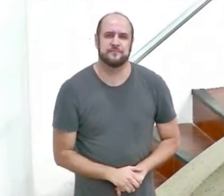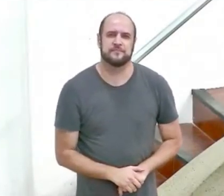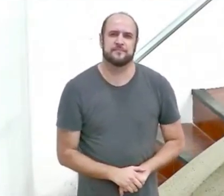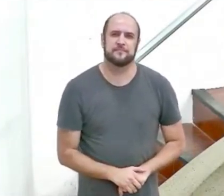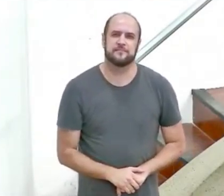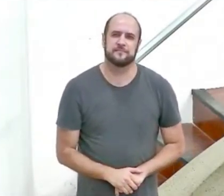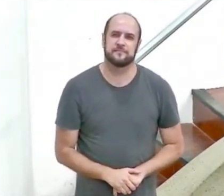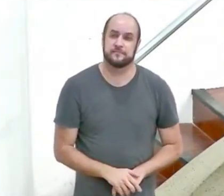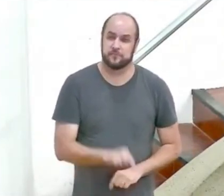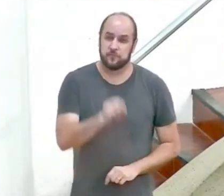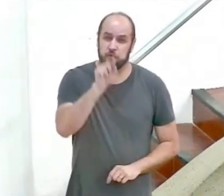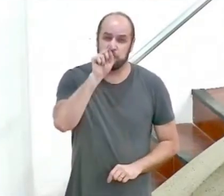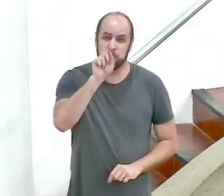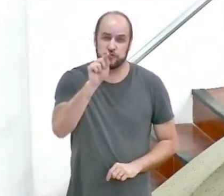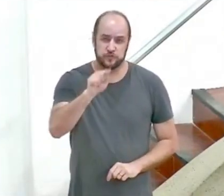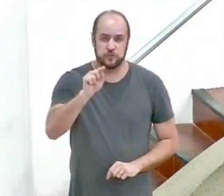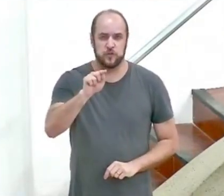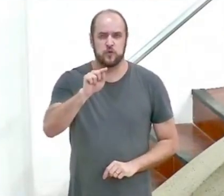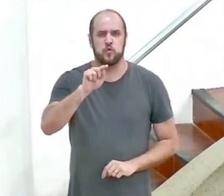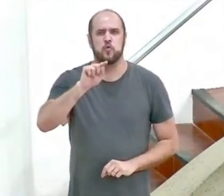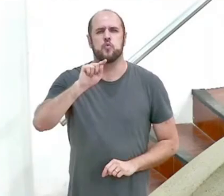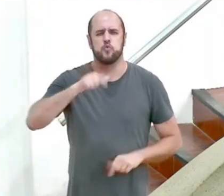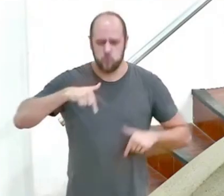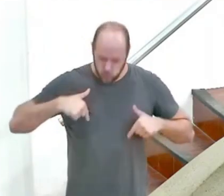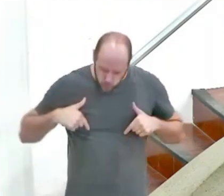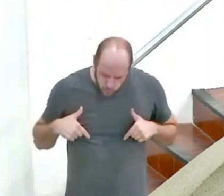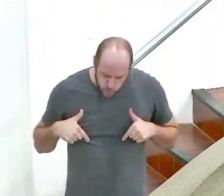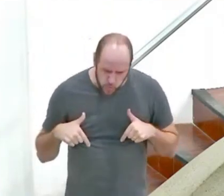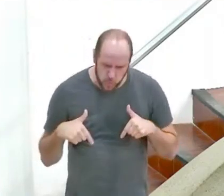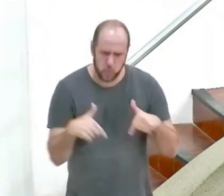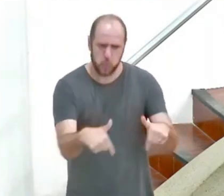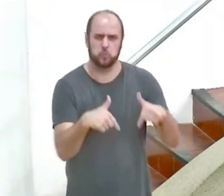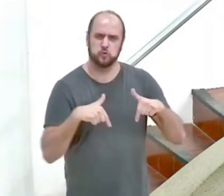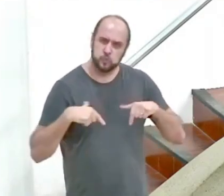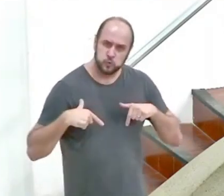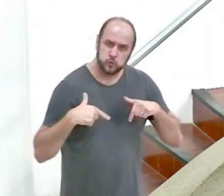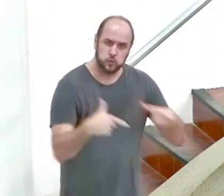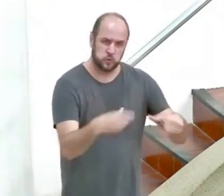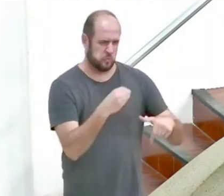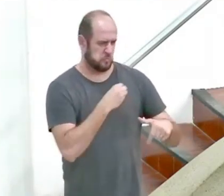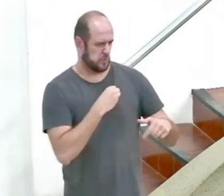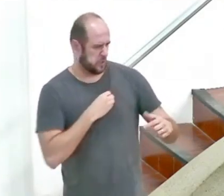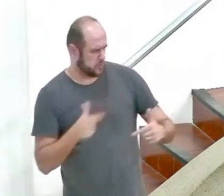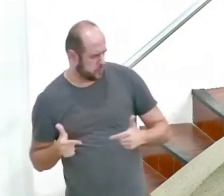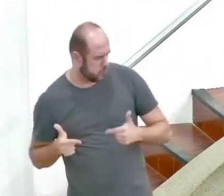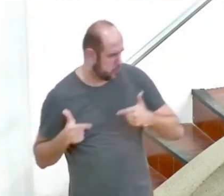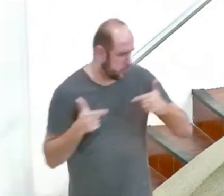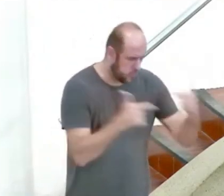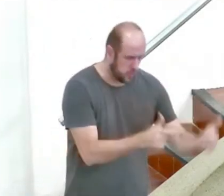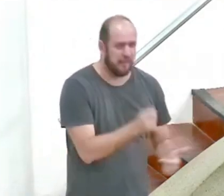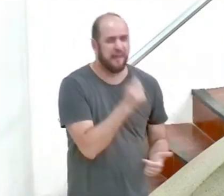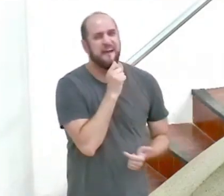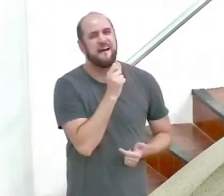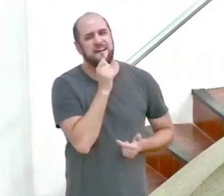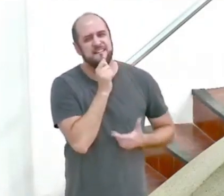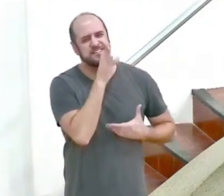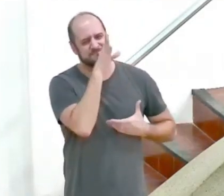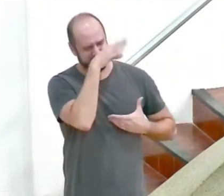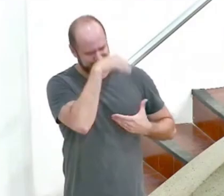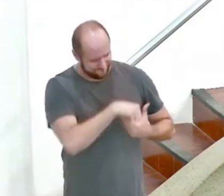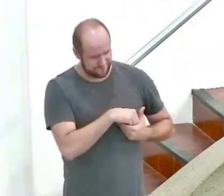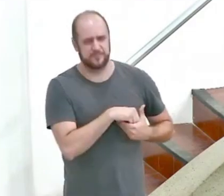é um guerreiro lutando contra o pecado que ainda resta que ainda macula